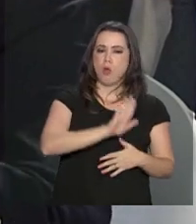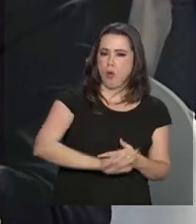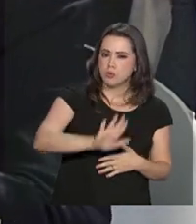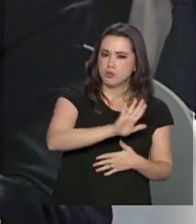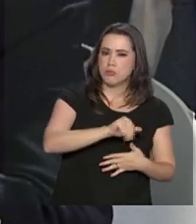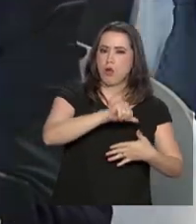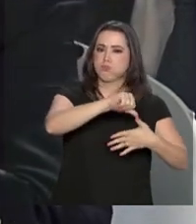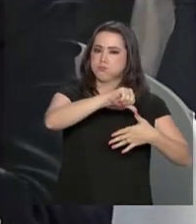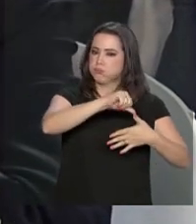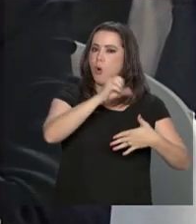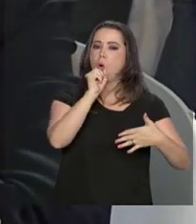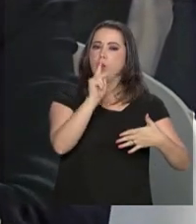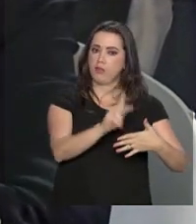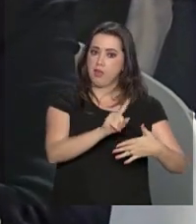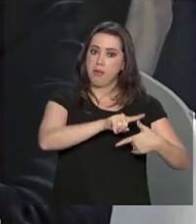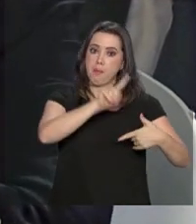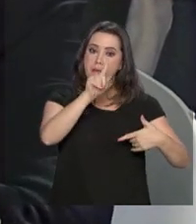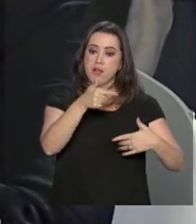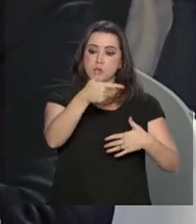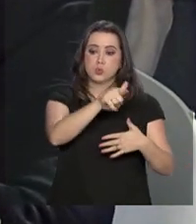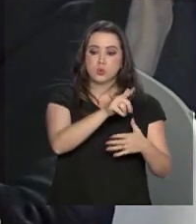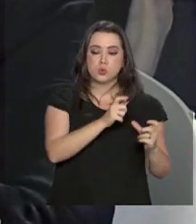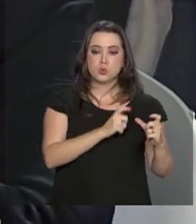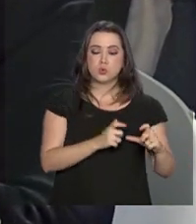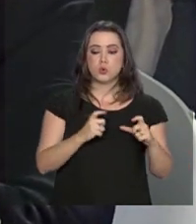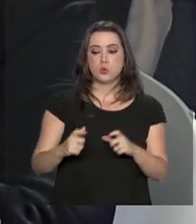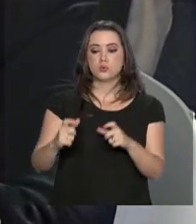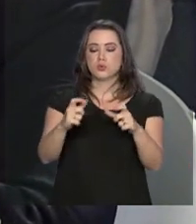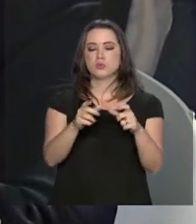Nos vários mandatos que se deram no Mercosul,